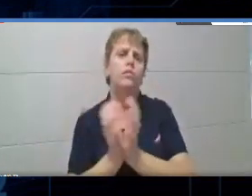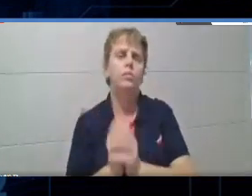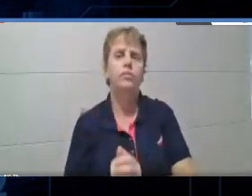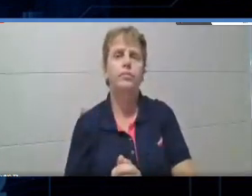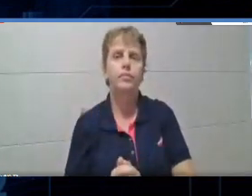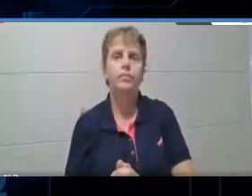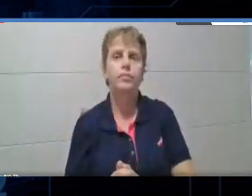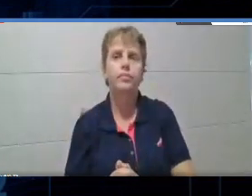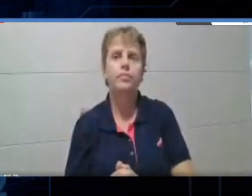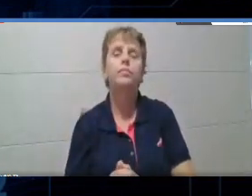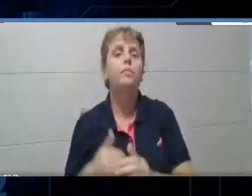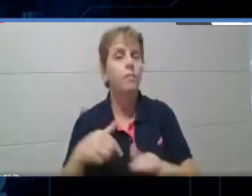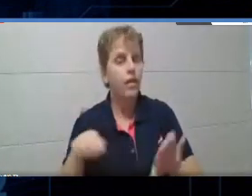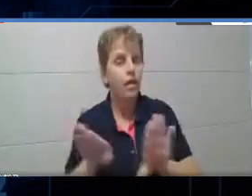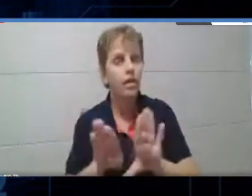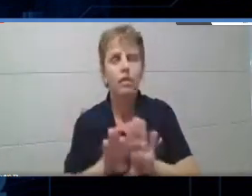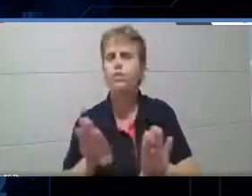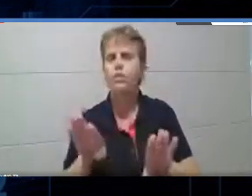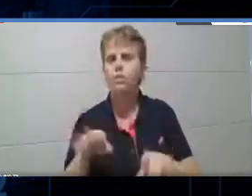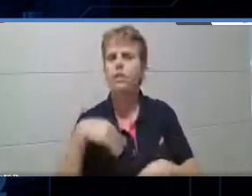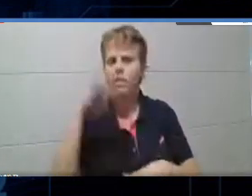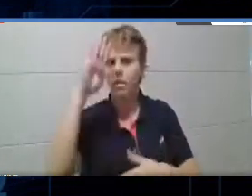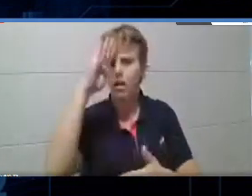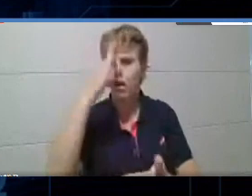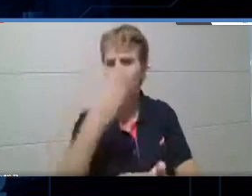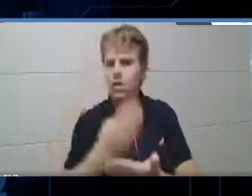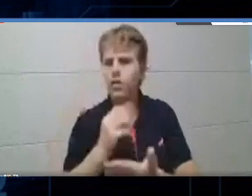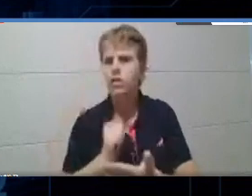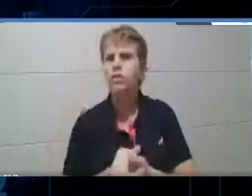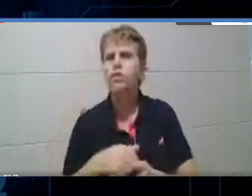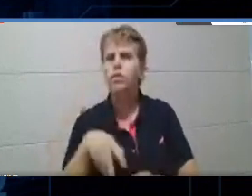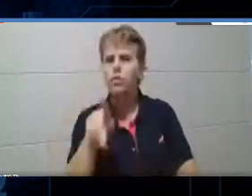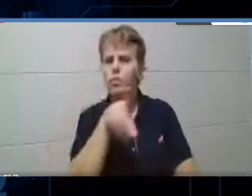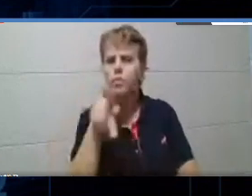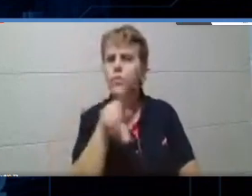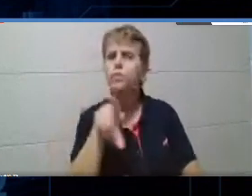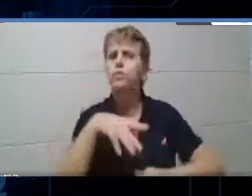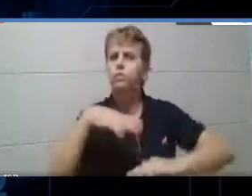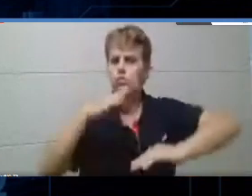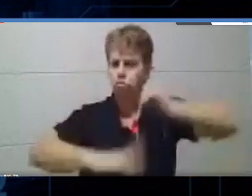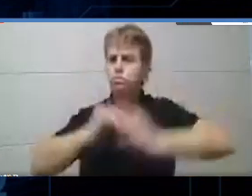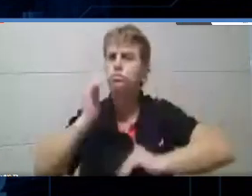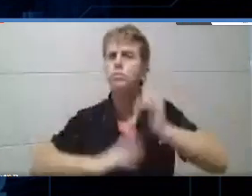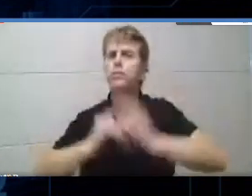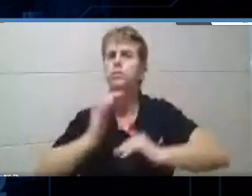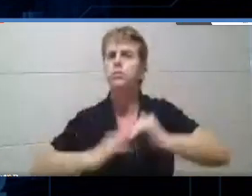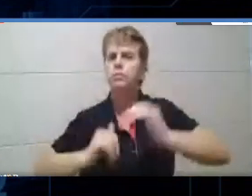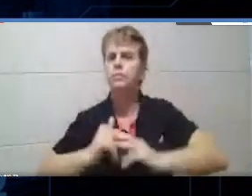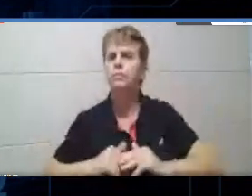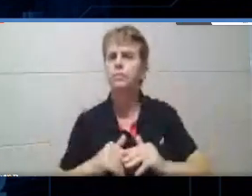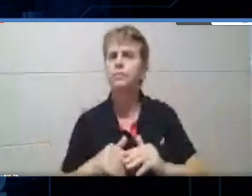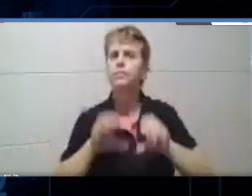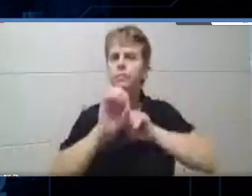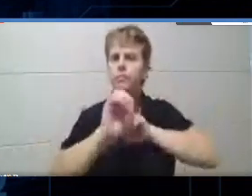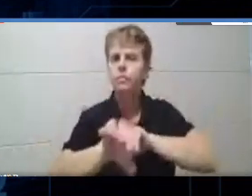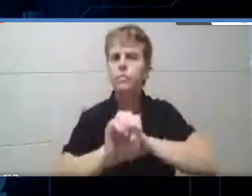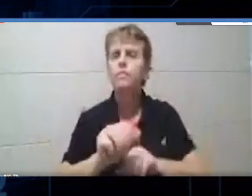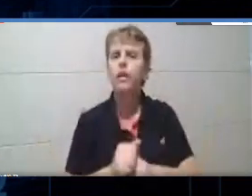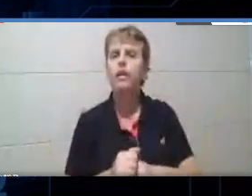eu acredito muito que nós professores, nós profissionais da educação, nós devemos estar